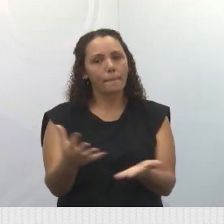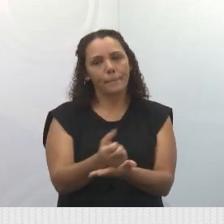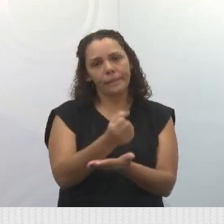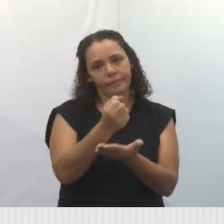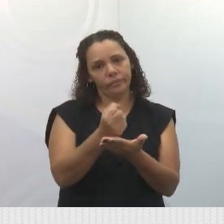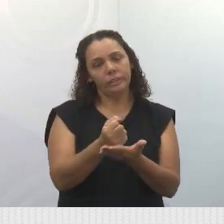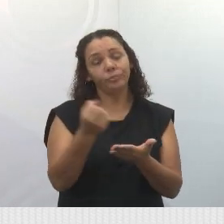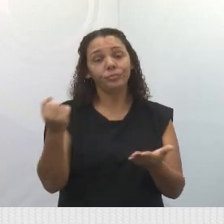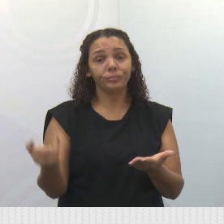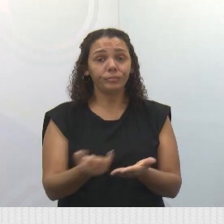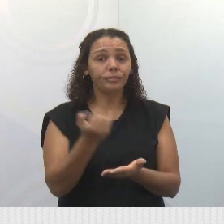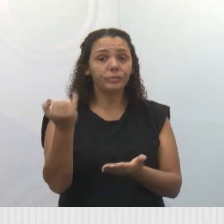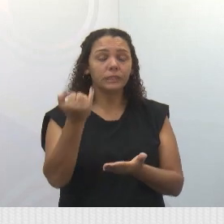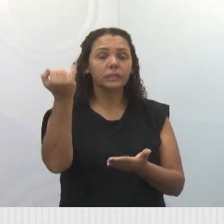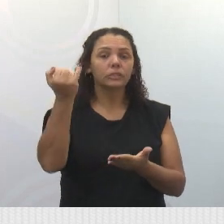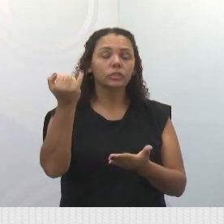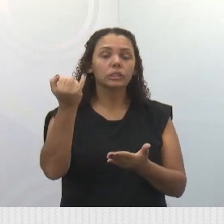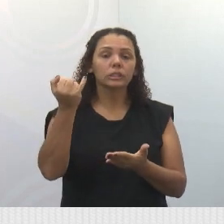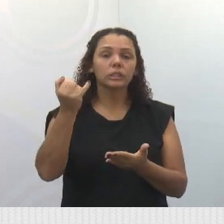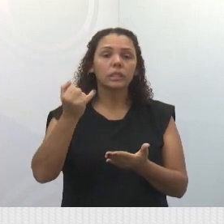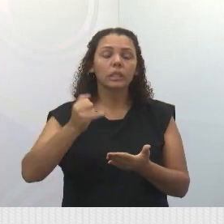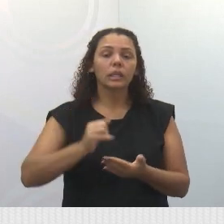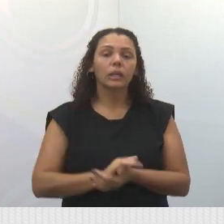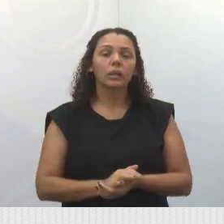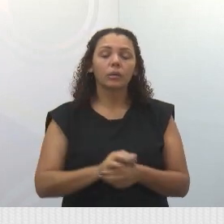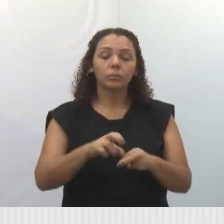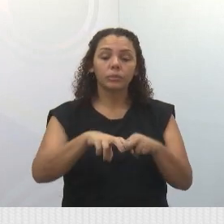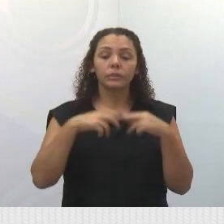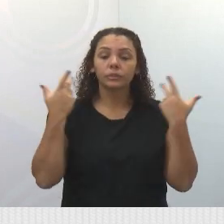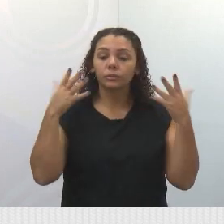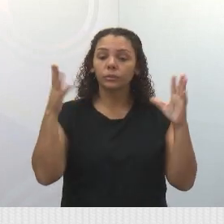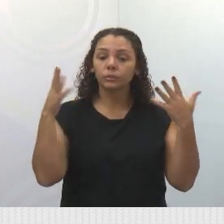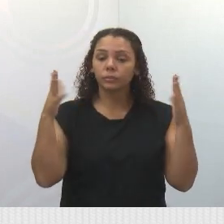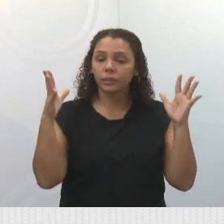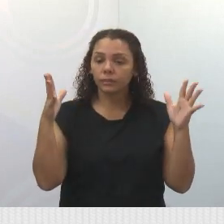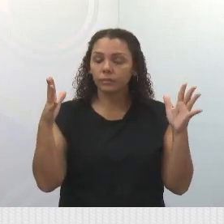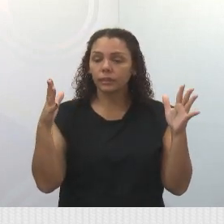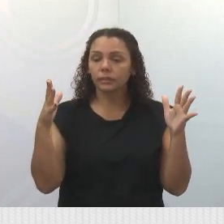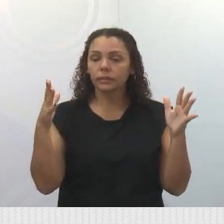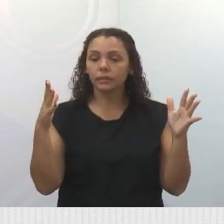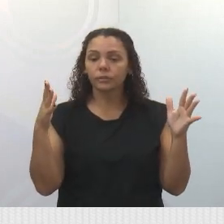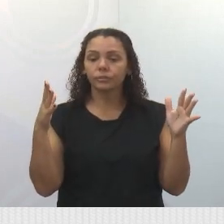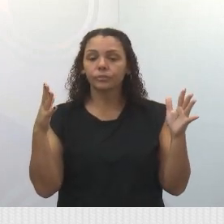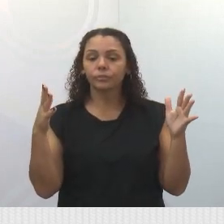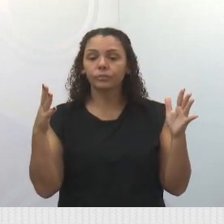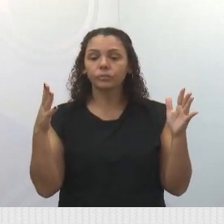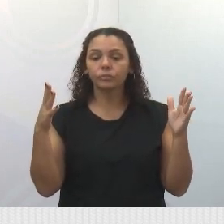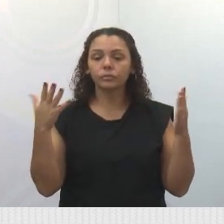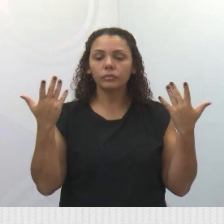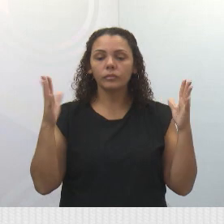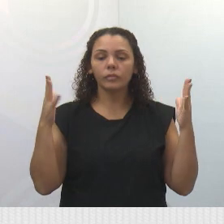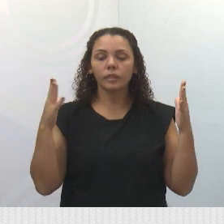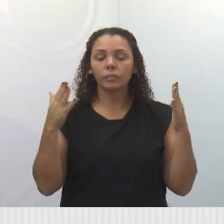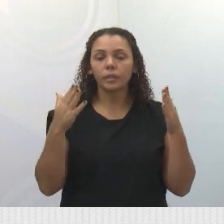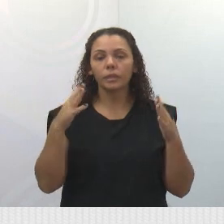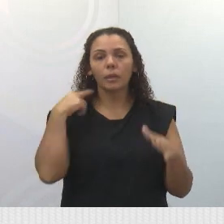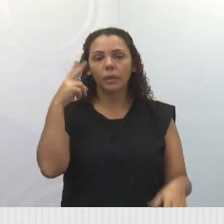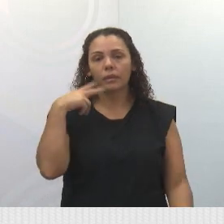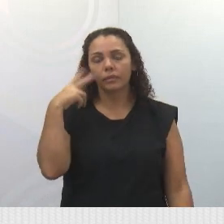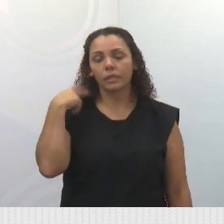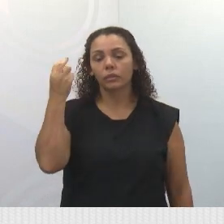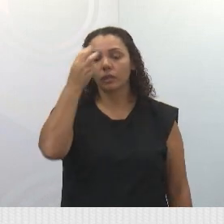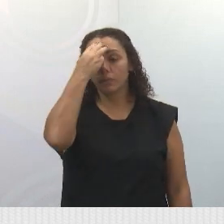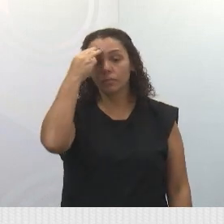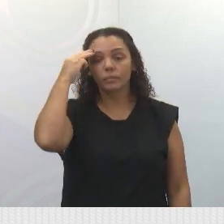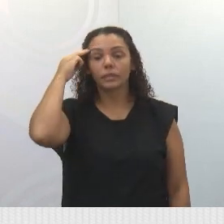seria muito importante. Então, fica aí meus parabéns aí para a Maria Amélia, né? Que